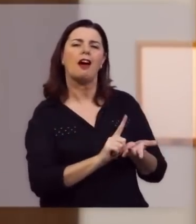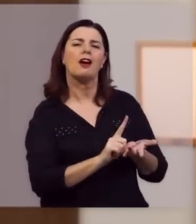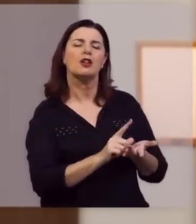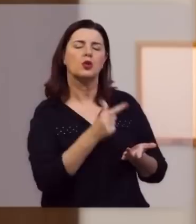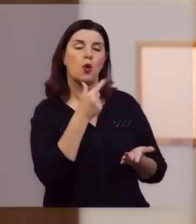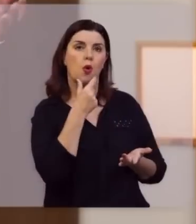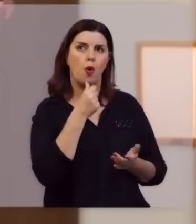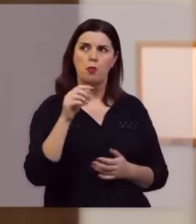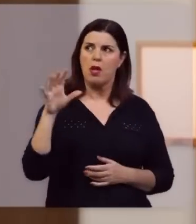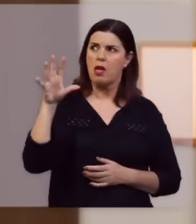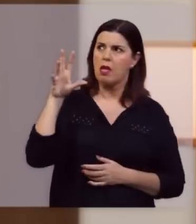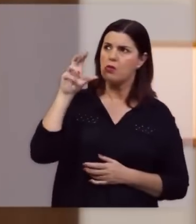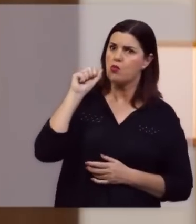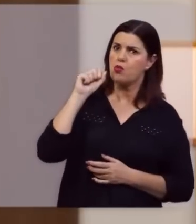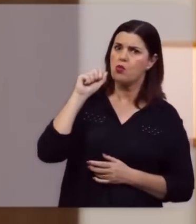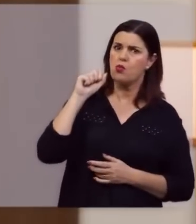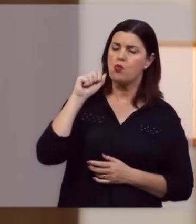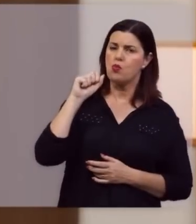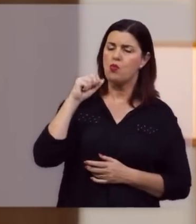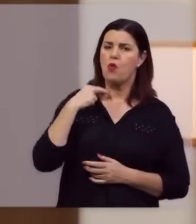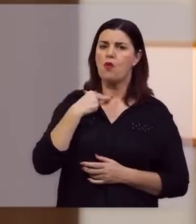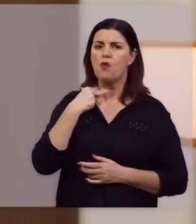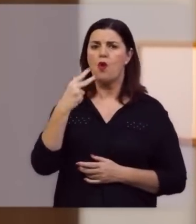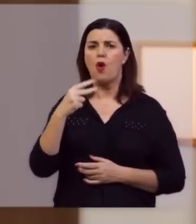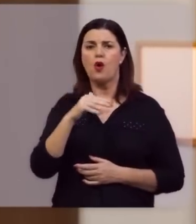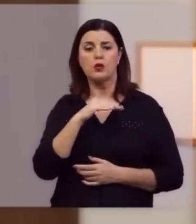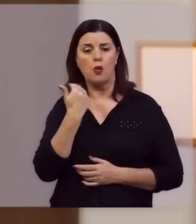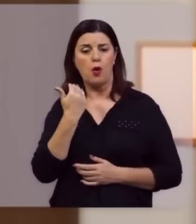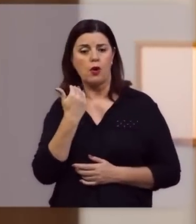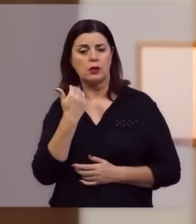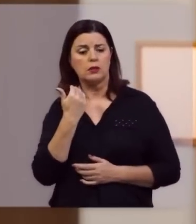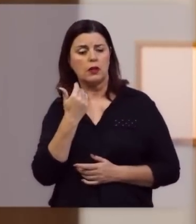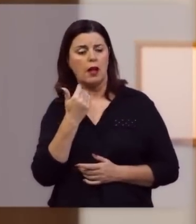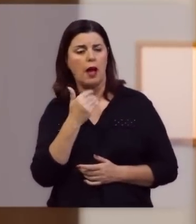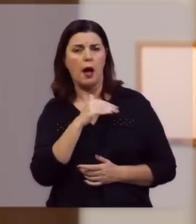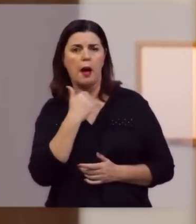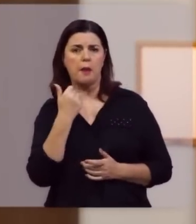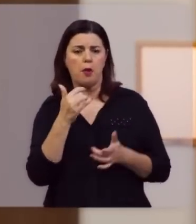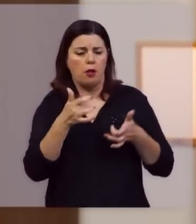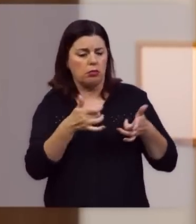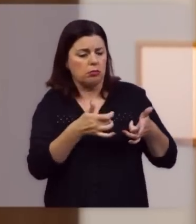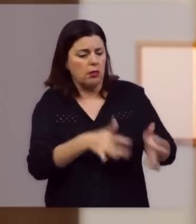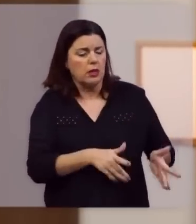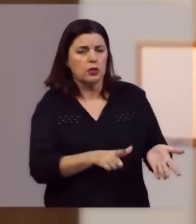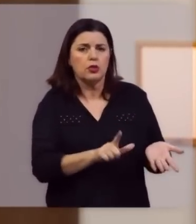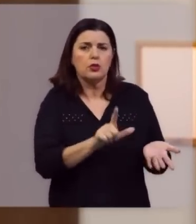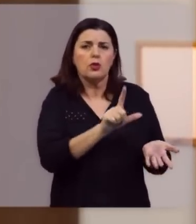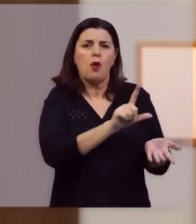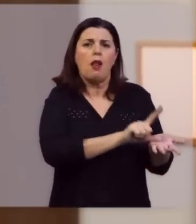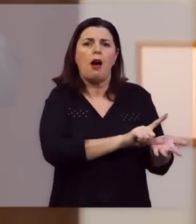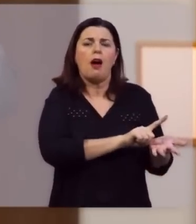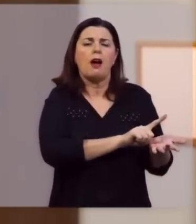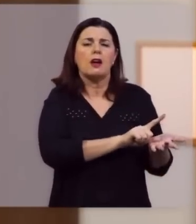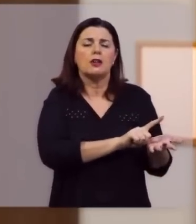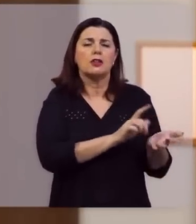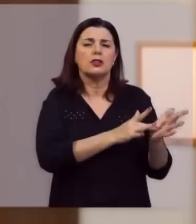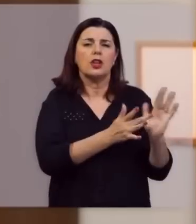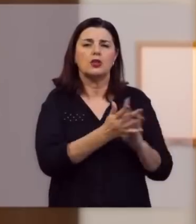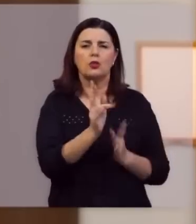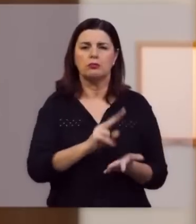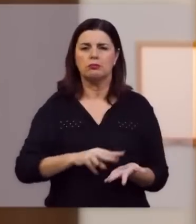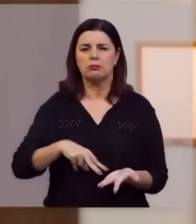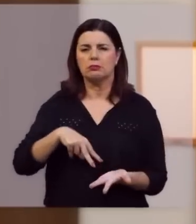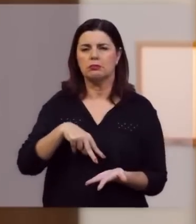e o morto escutou a sua voz, a morte largou as suas garras de Lázaro, e ele